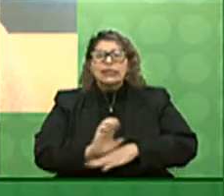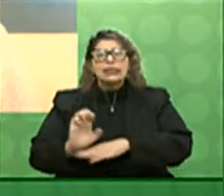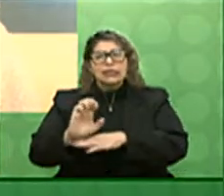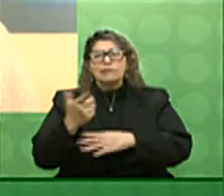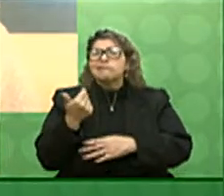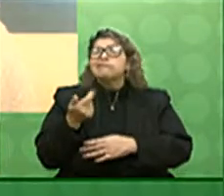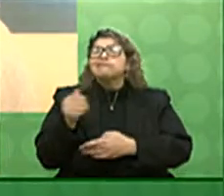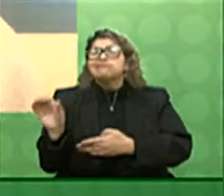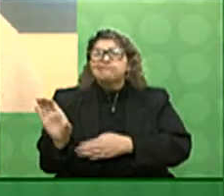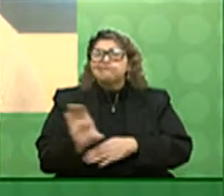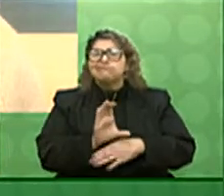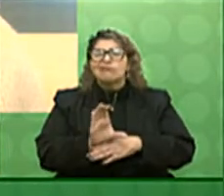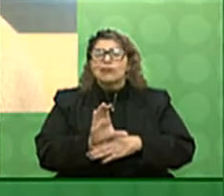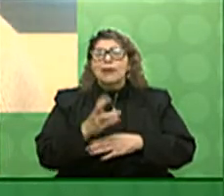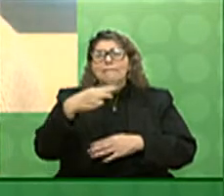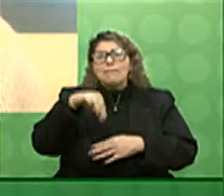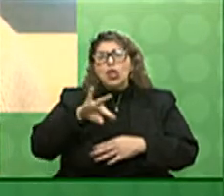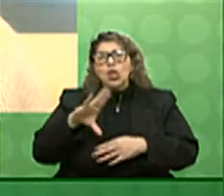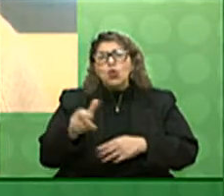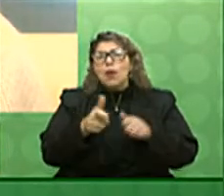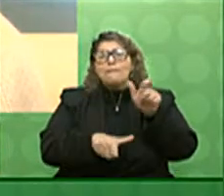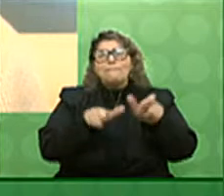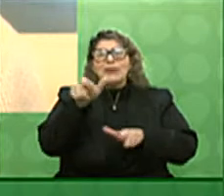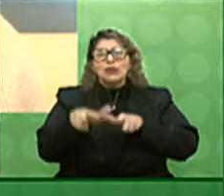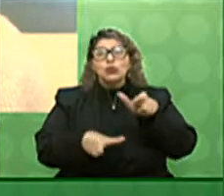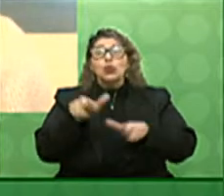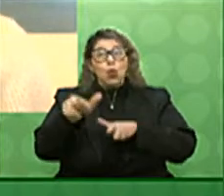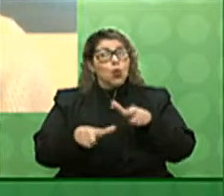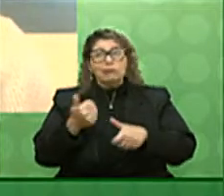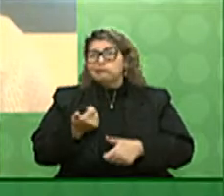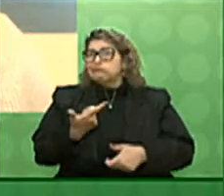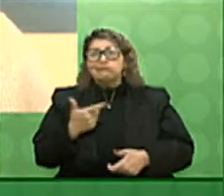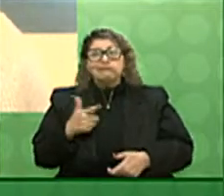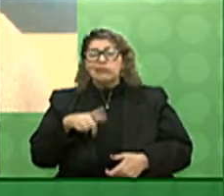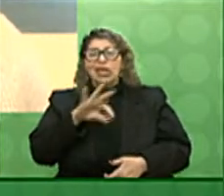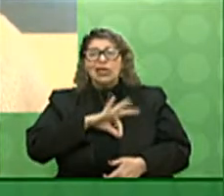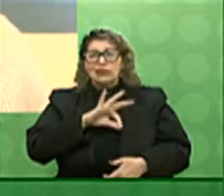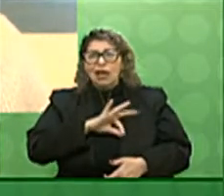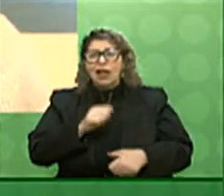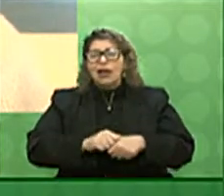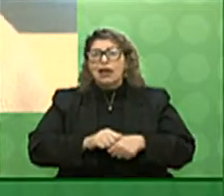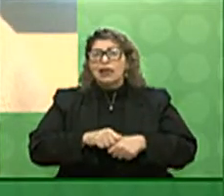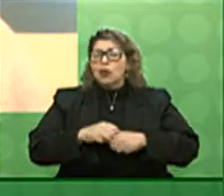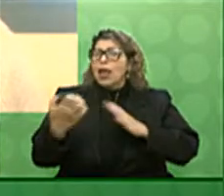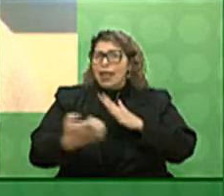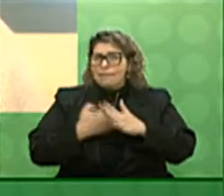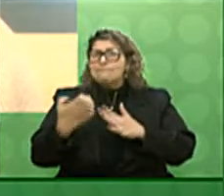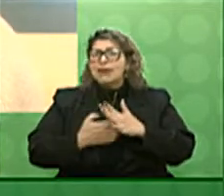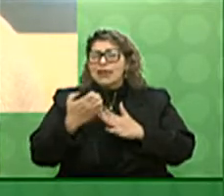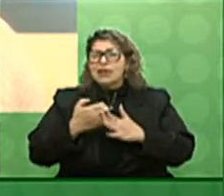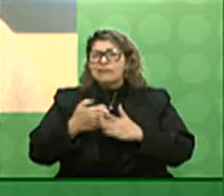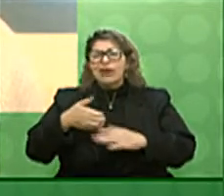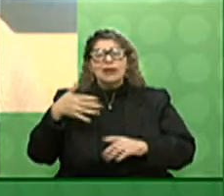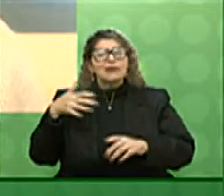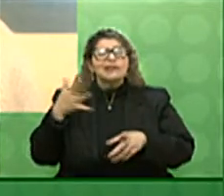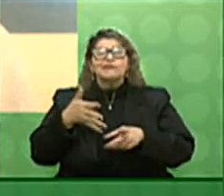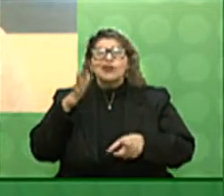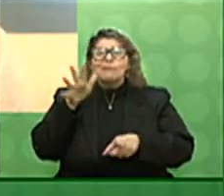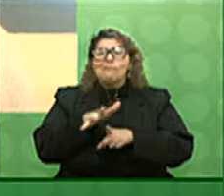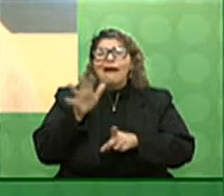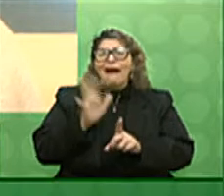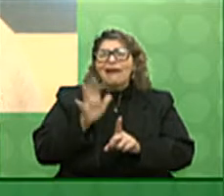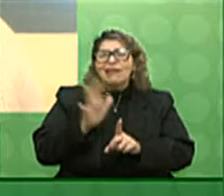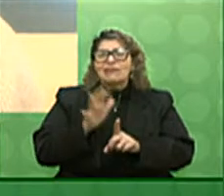recursos para milhões de brasileiros que estão sem renda e milhões de empresas que foram impactadas pela